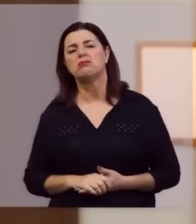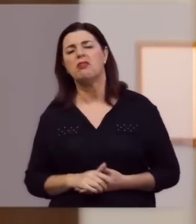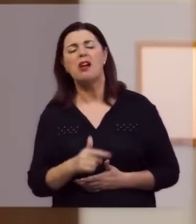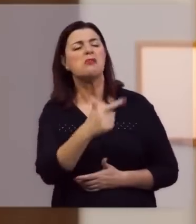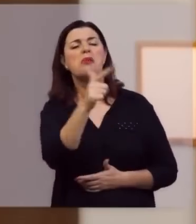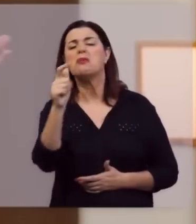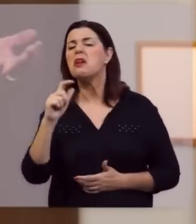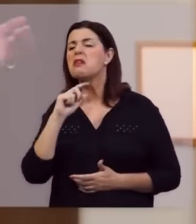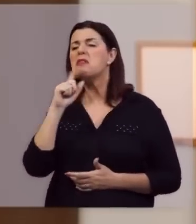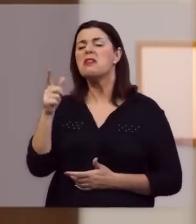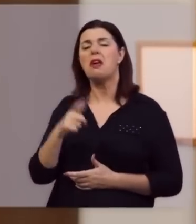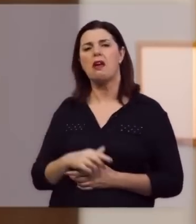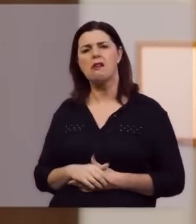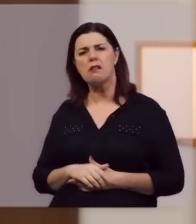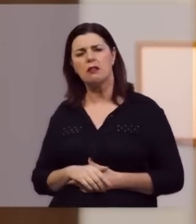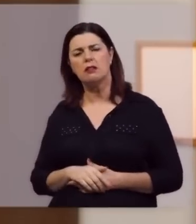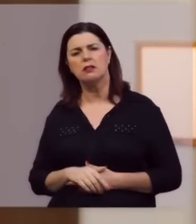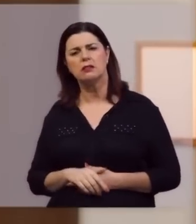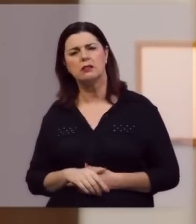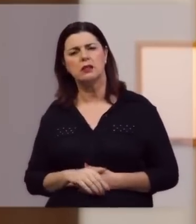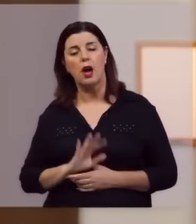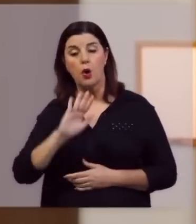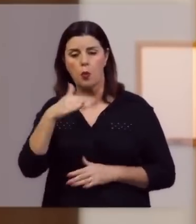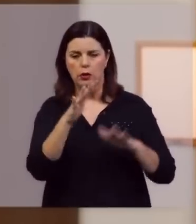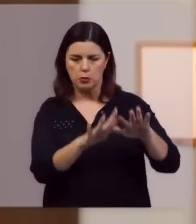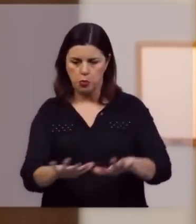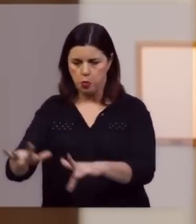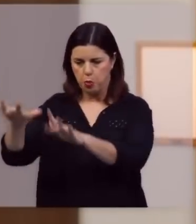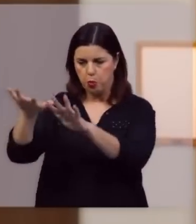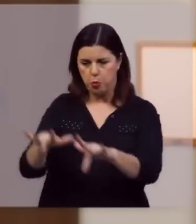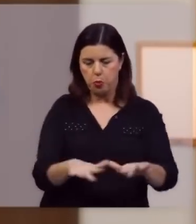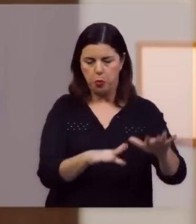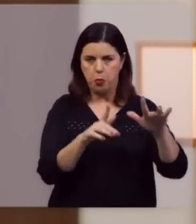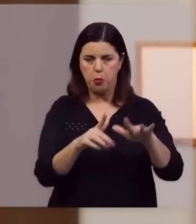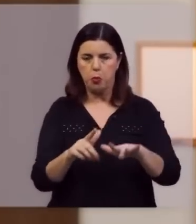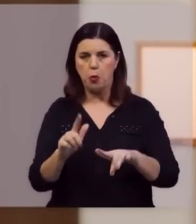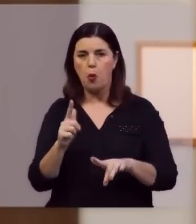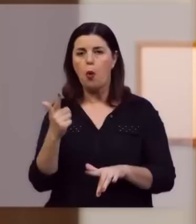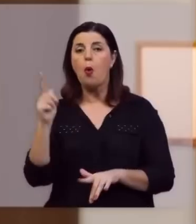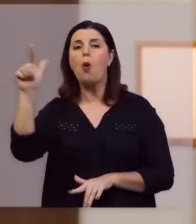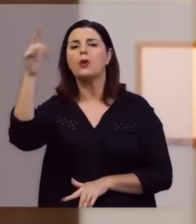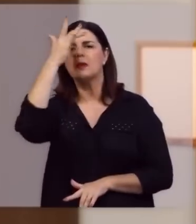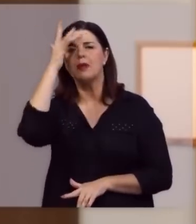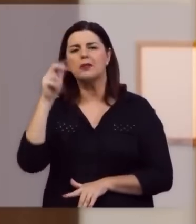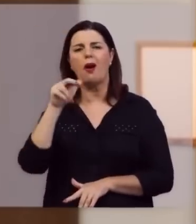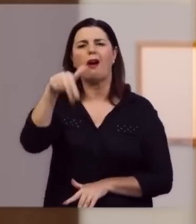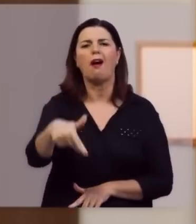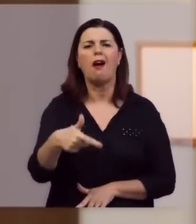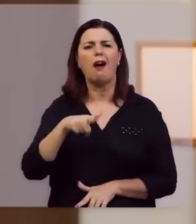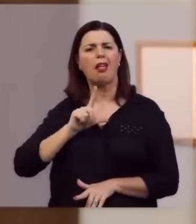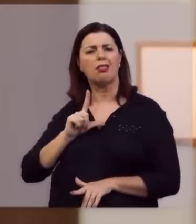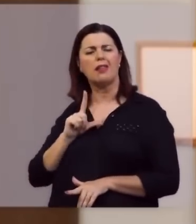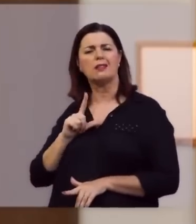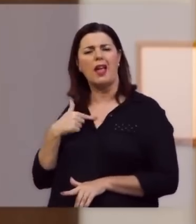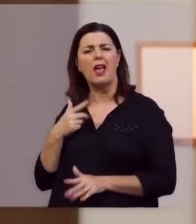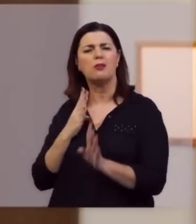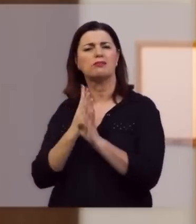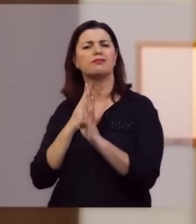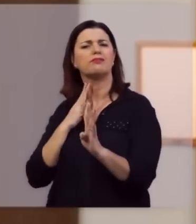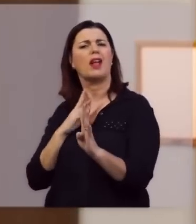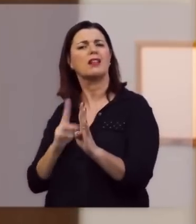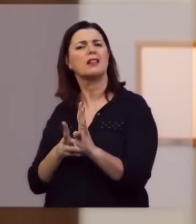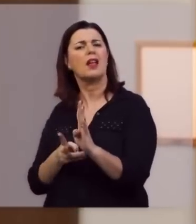eu não tenho ninguém, quando a água é agitada, desce outro antes de mim, eu sempre fico na fila,